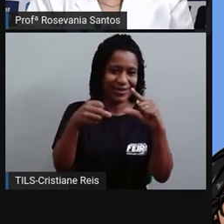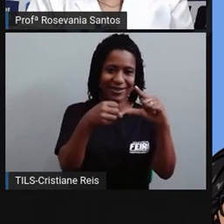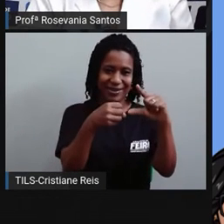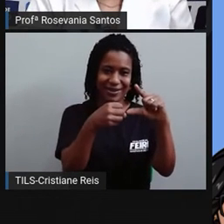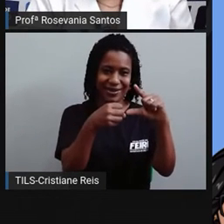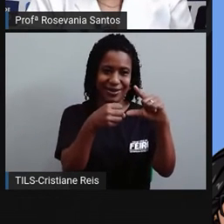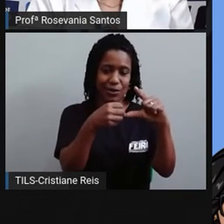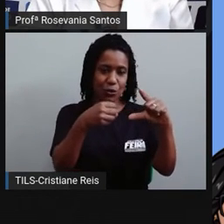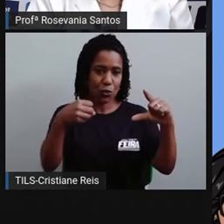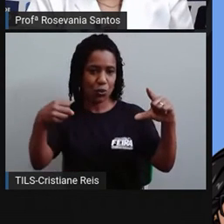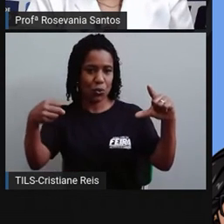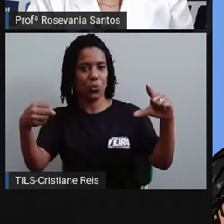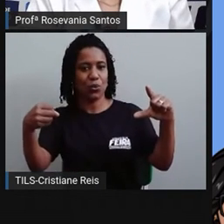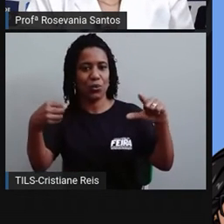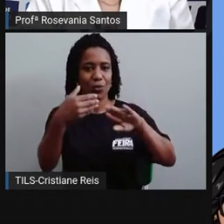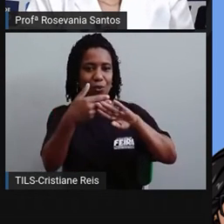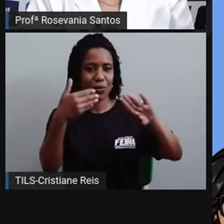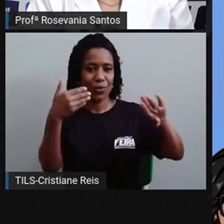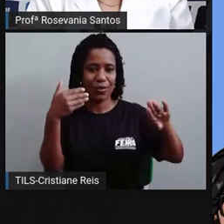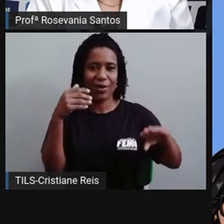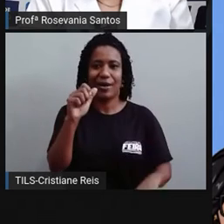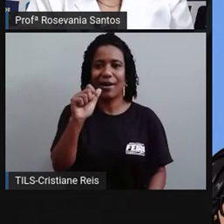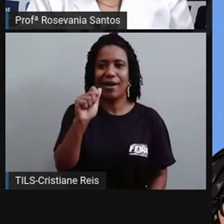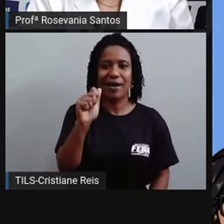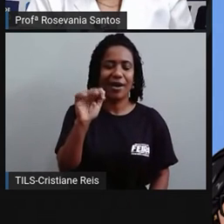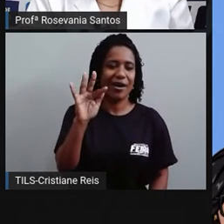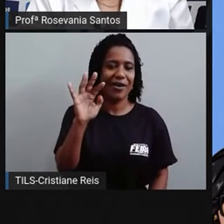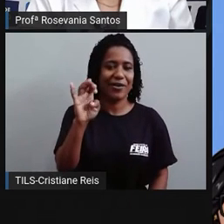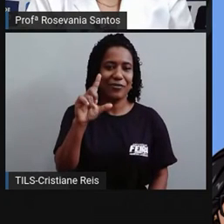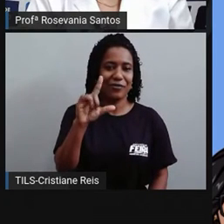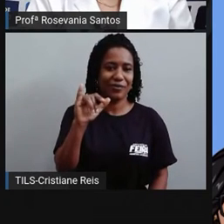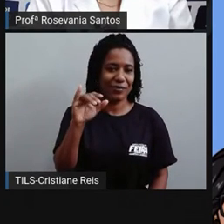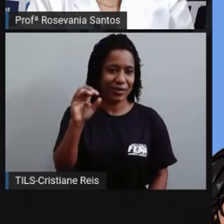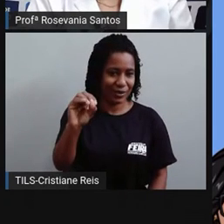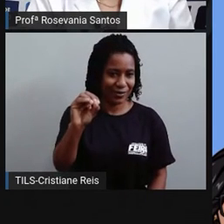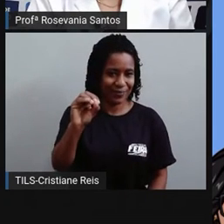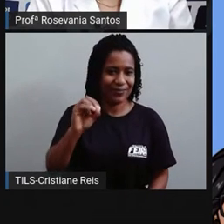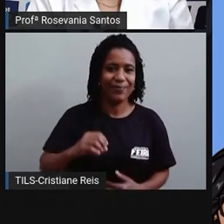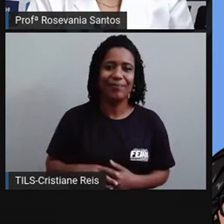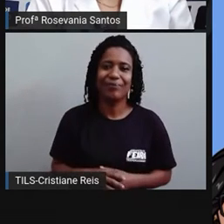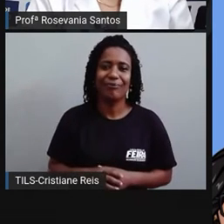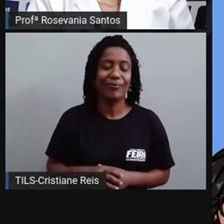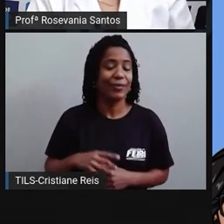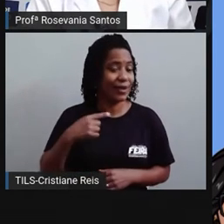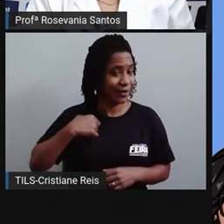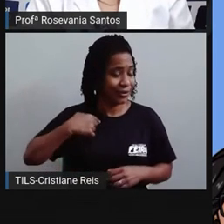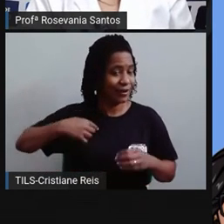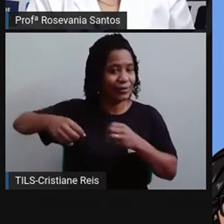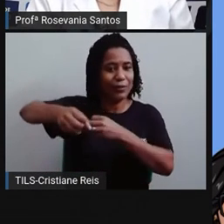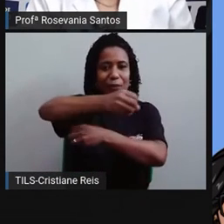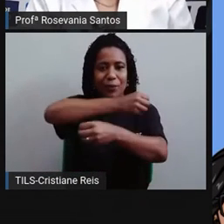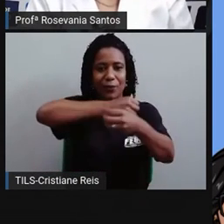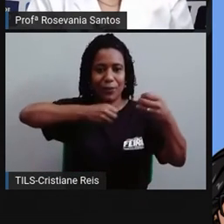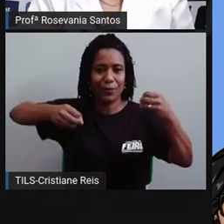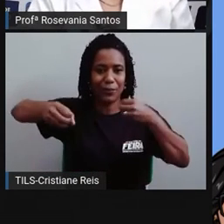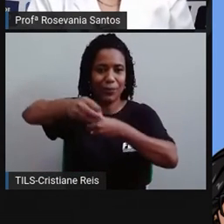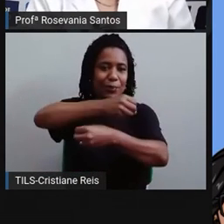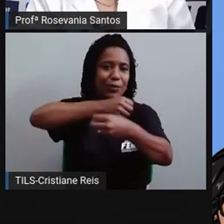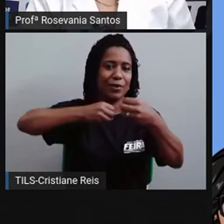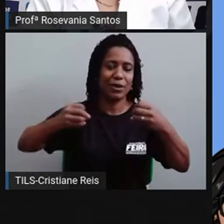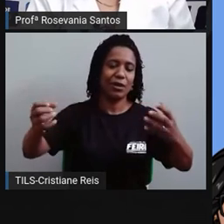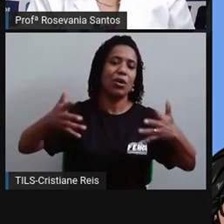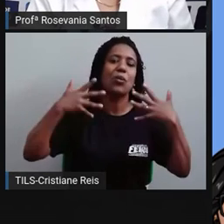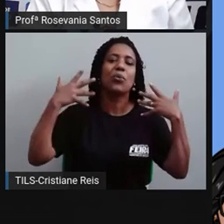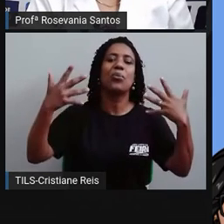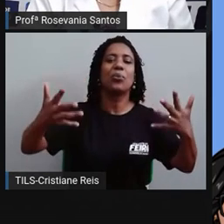mais afastado que eu tenho. Então, normalmente, aqui, né, a gente passa por um momento, né, de mais calor, um